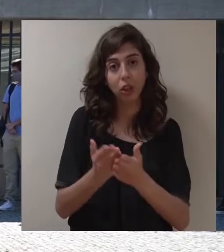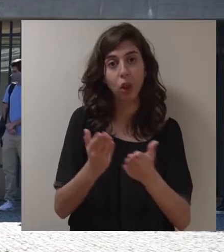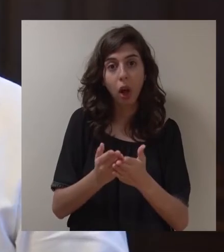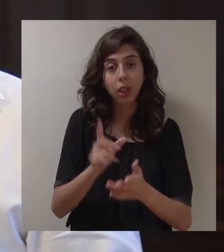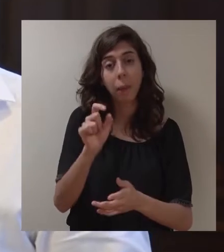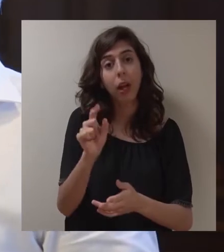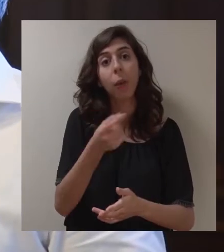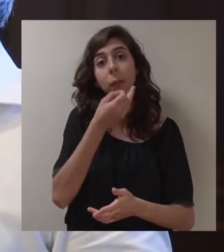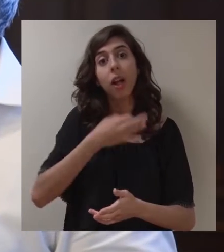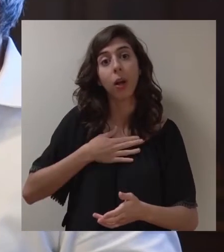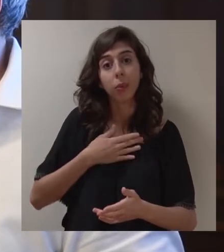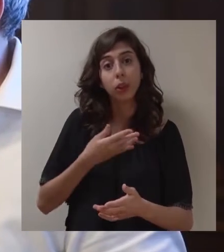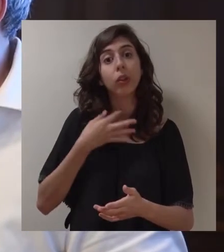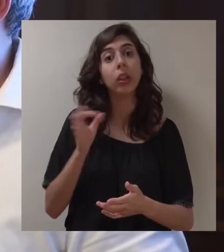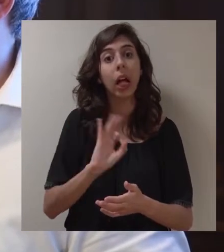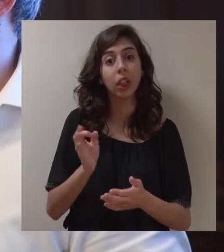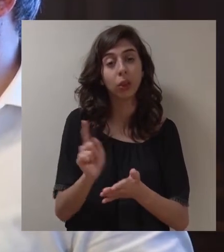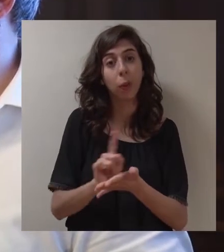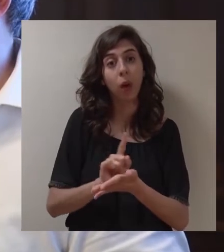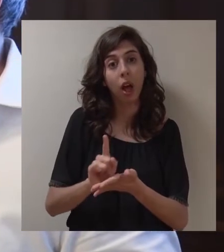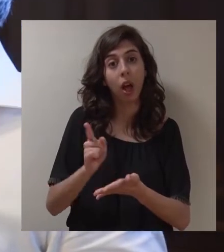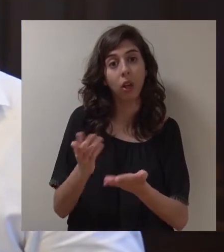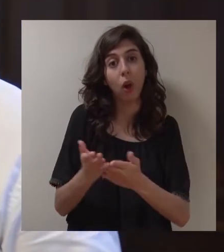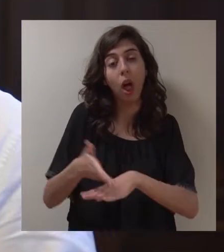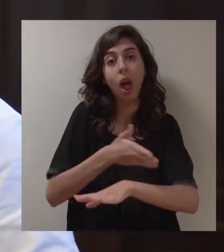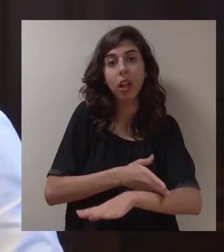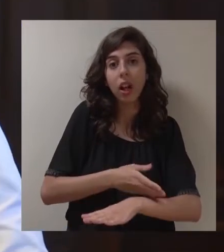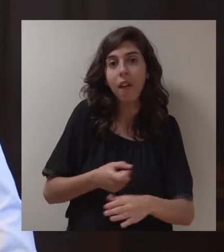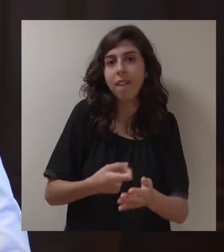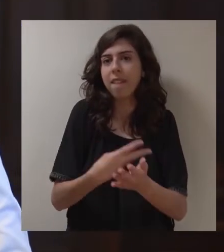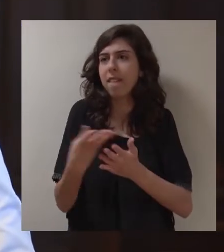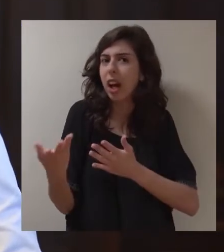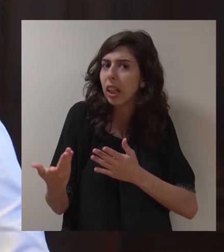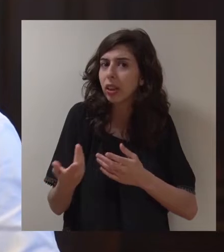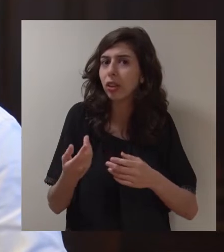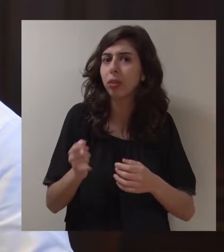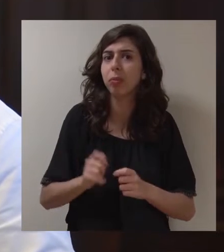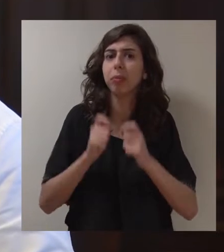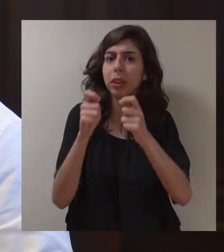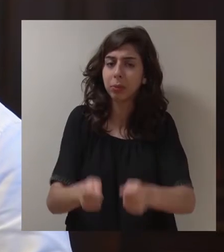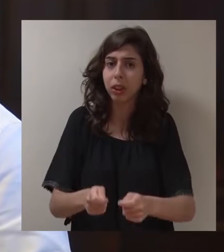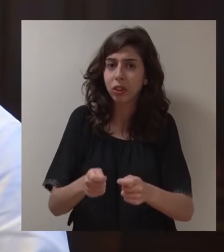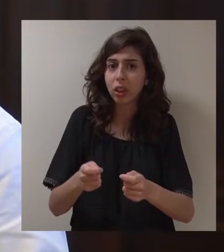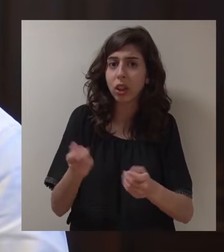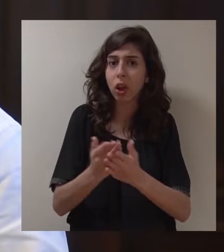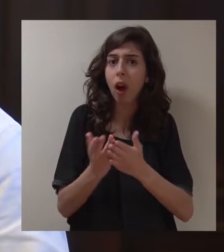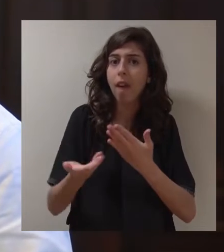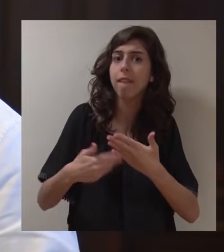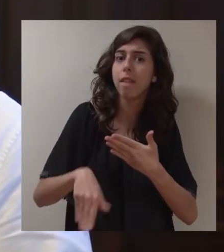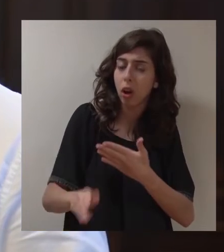material escolar, seja nos pequenos almoços gratuitos, no 1º ciclo e no jardim de infância, seja numa série de apostas em áreas extracurriculares